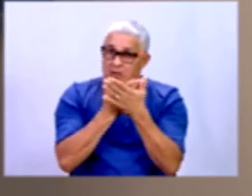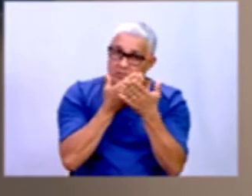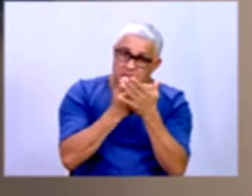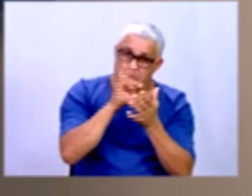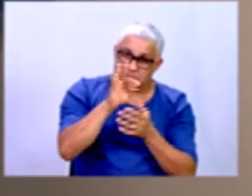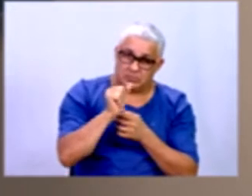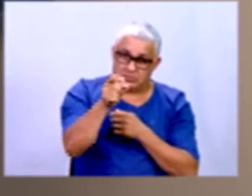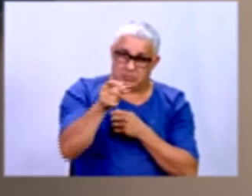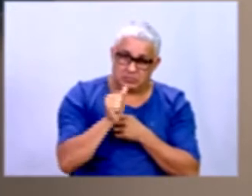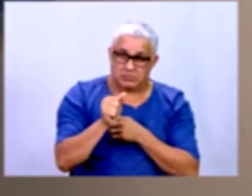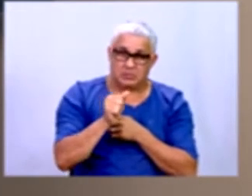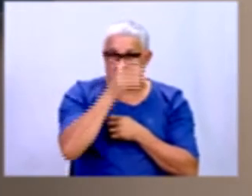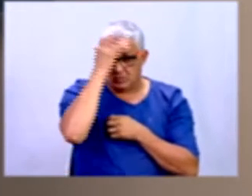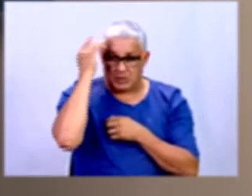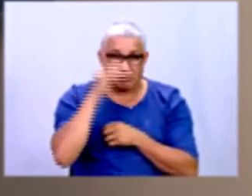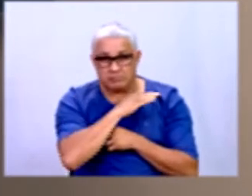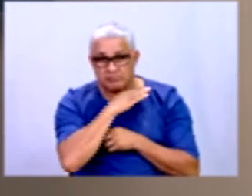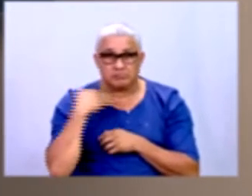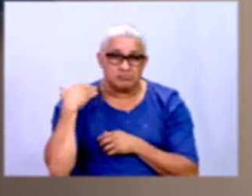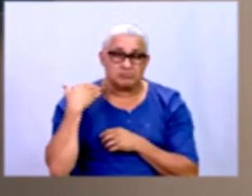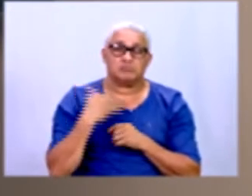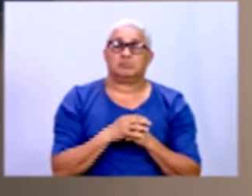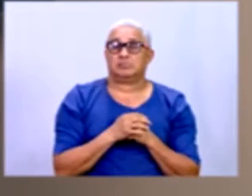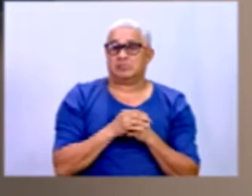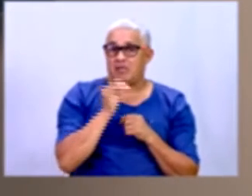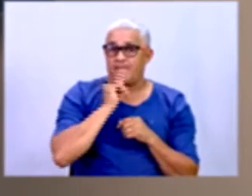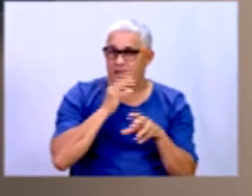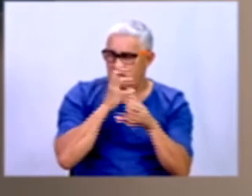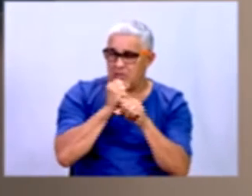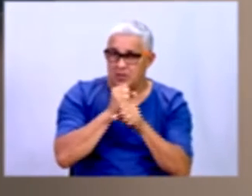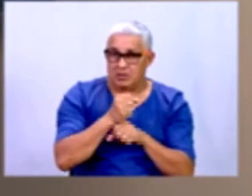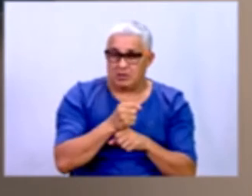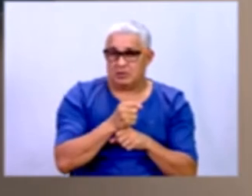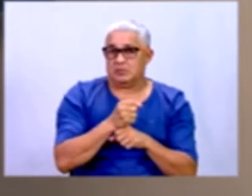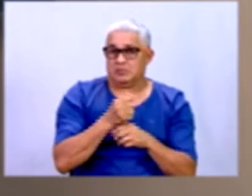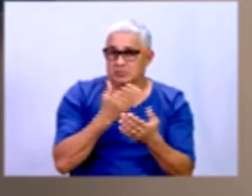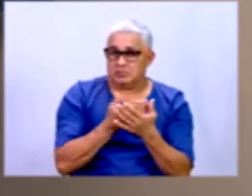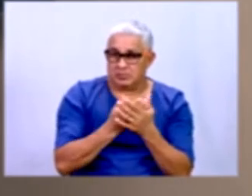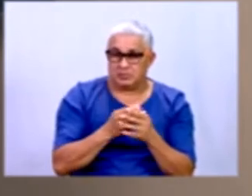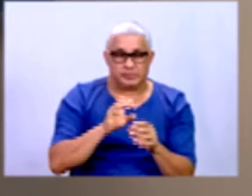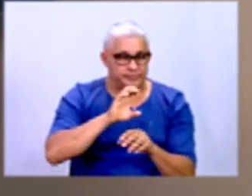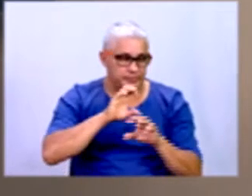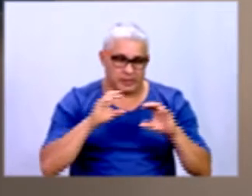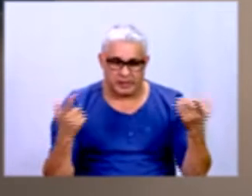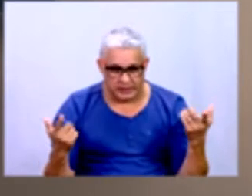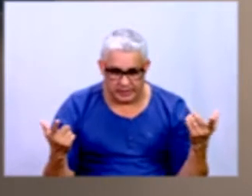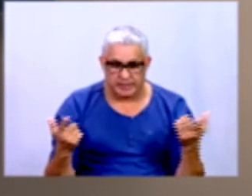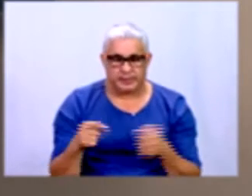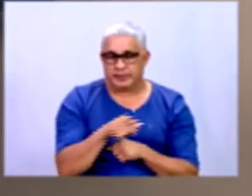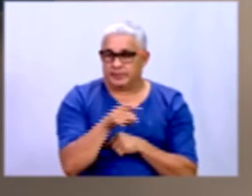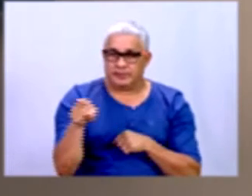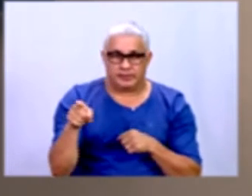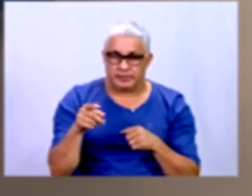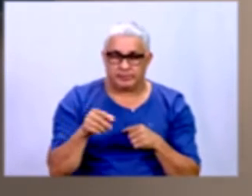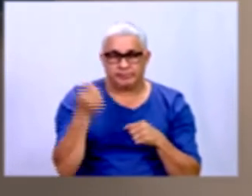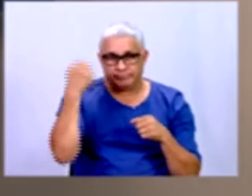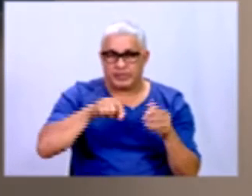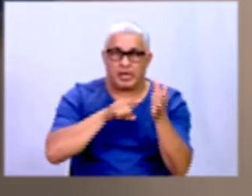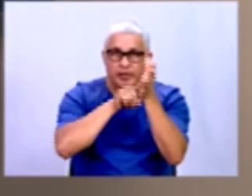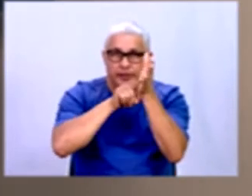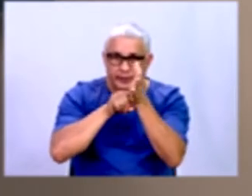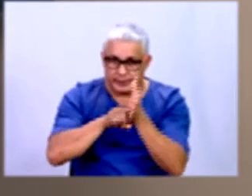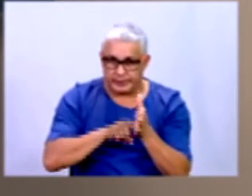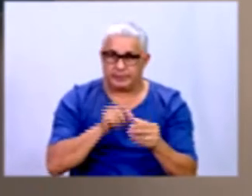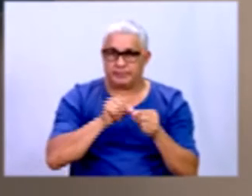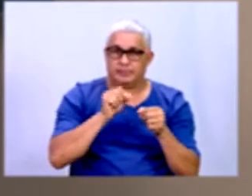taxa de mortalidade, por exemplo, que foi o que a gente falou aqui durante a aula, logicamente que vocês não vão fazer uma pesquisa, não. Porque